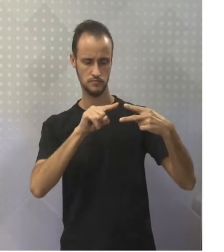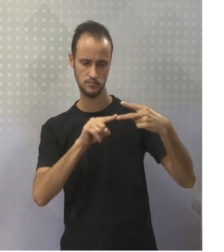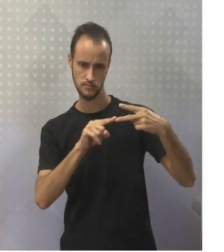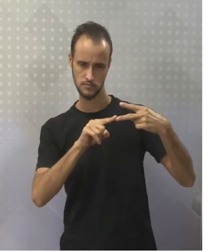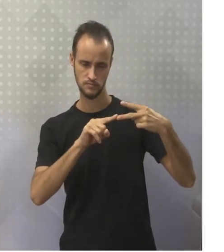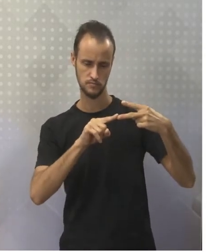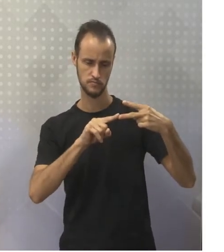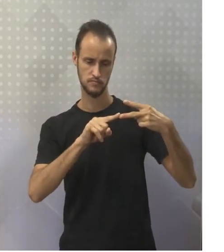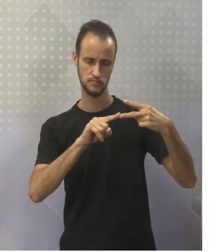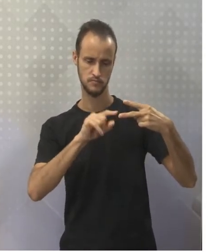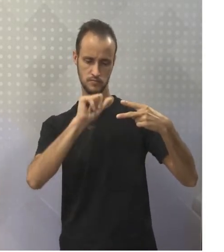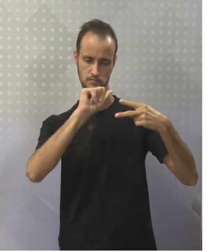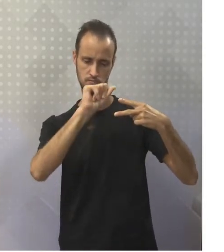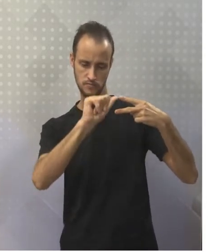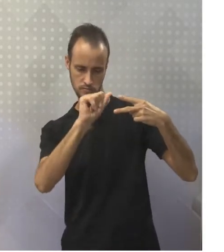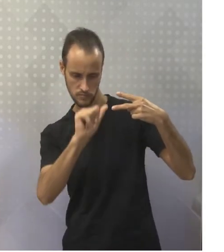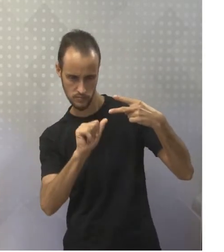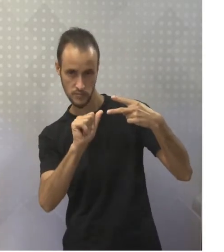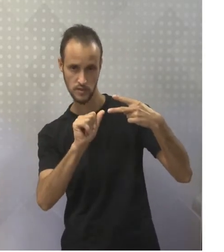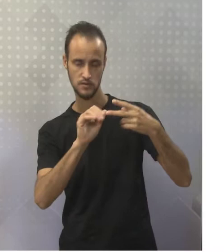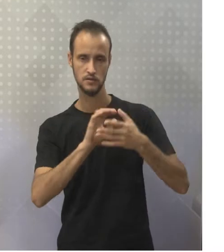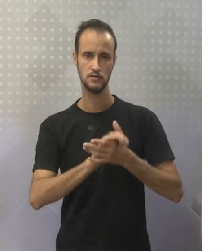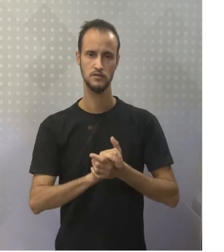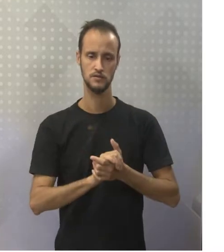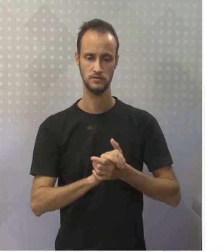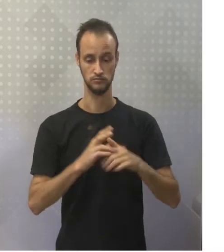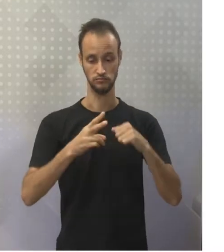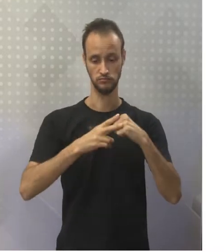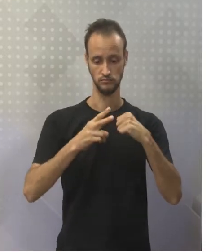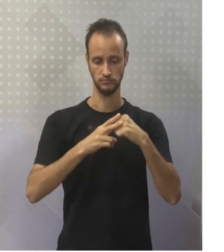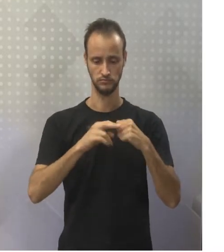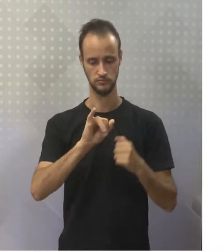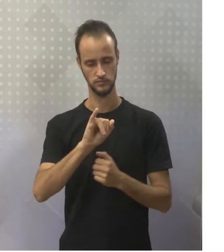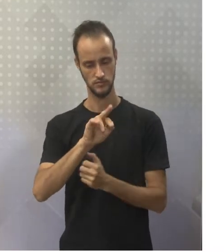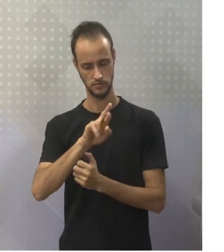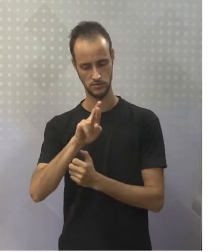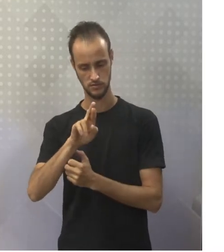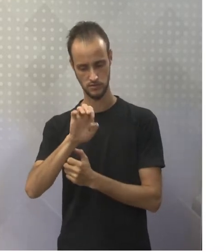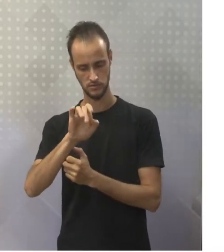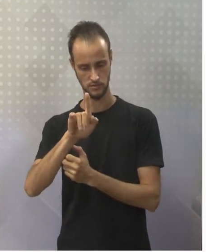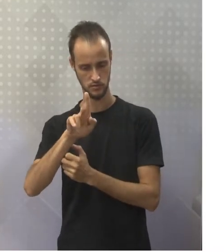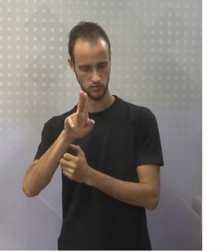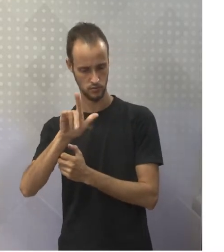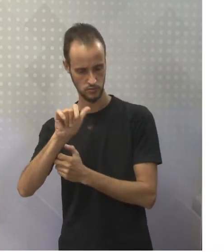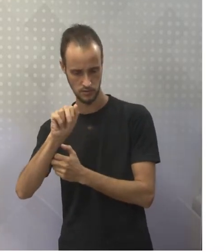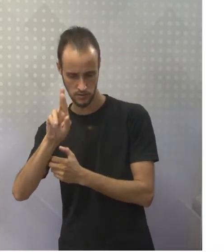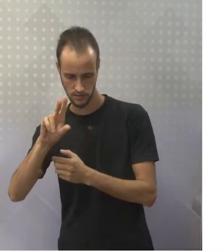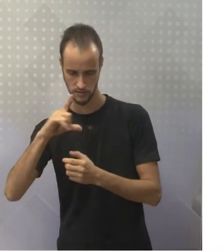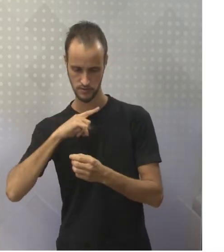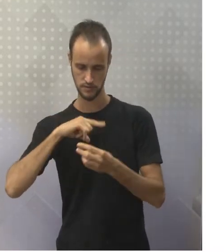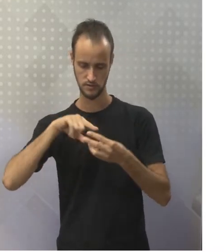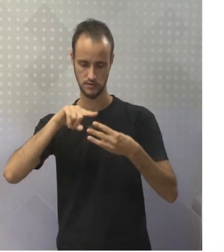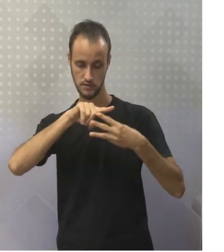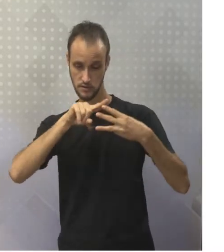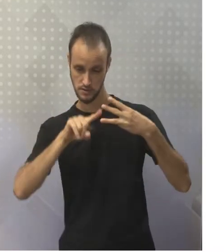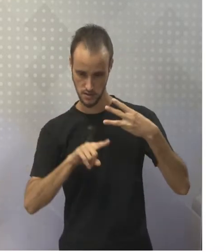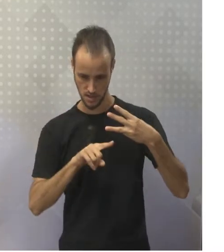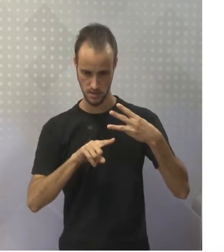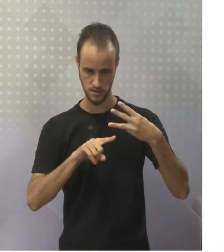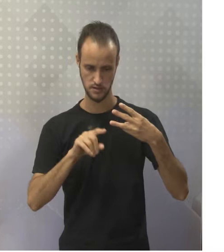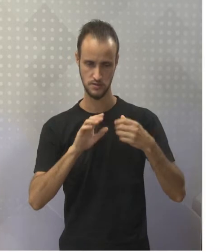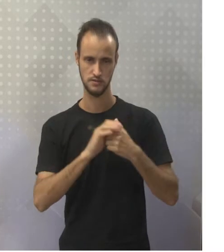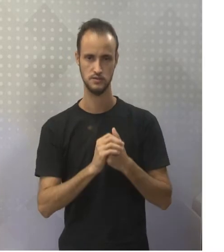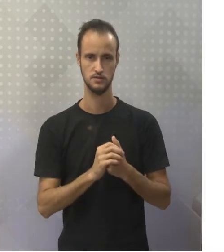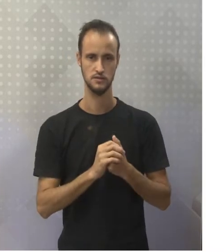iguais, né? Ou seja, verbos irregulares possuem três classificações. Uniformes, uma forma